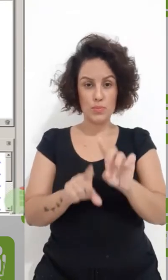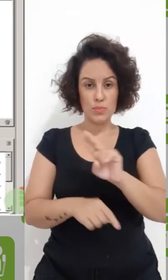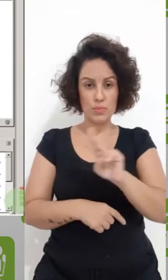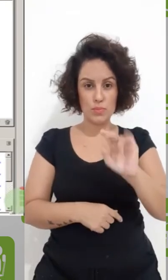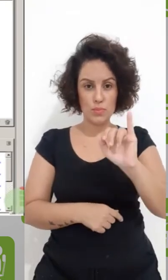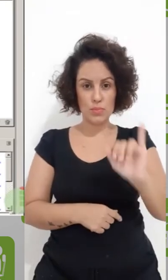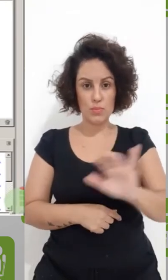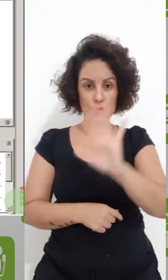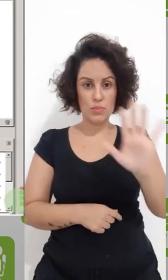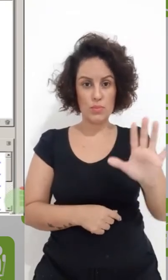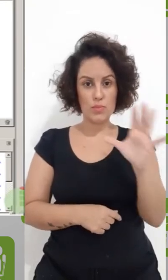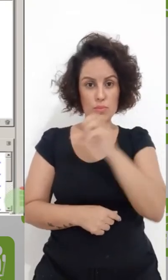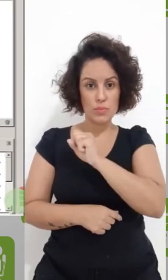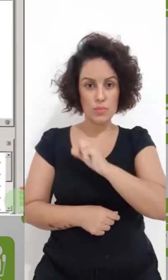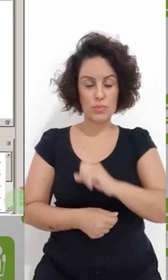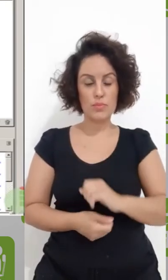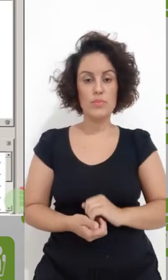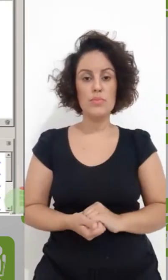imagem rápida.